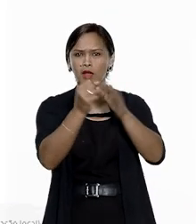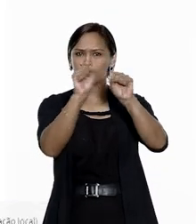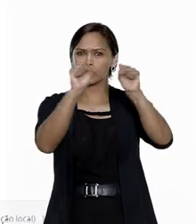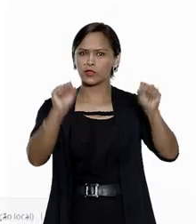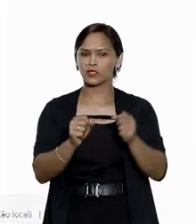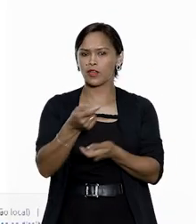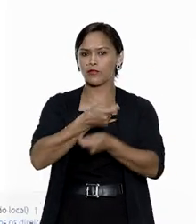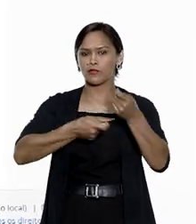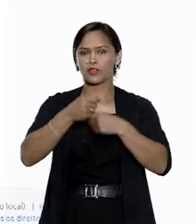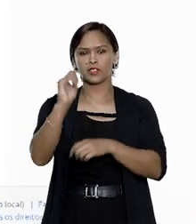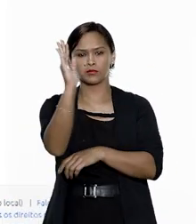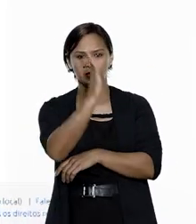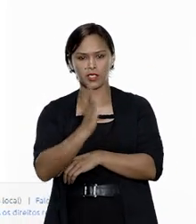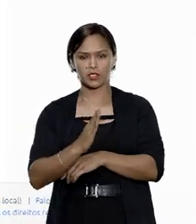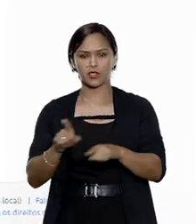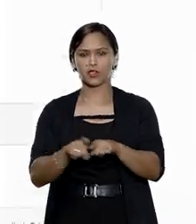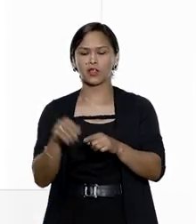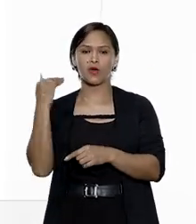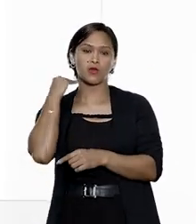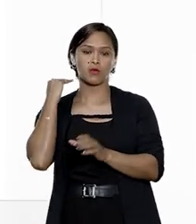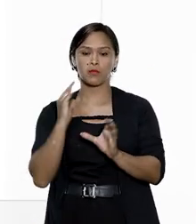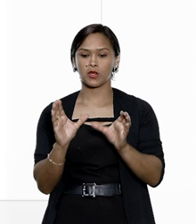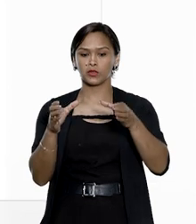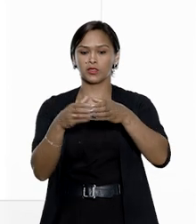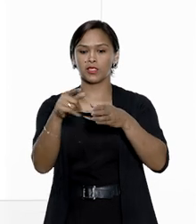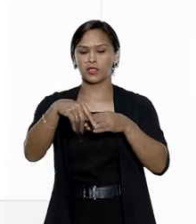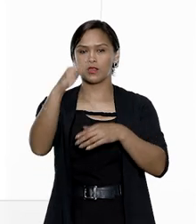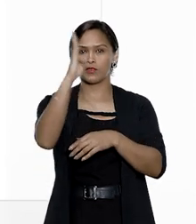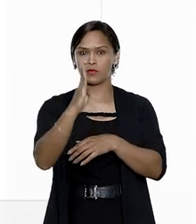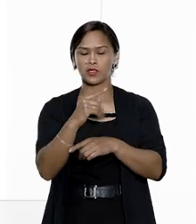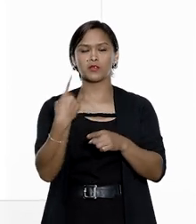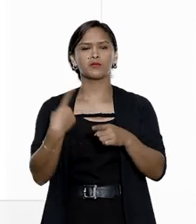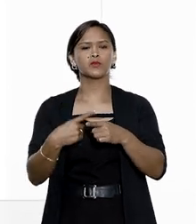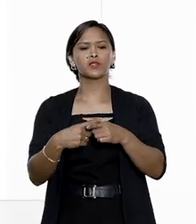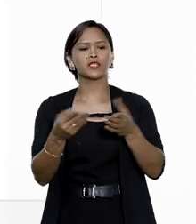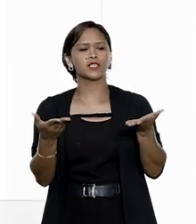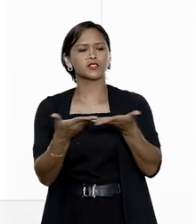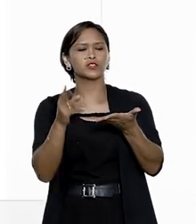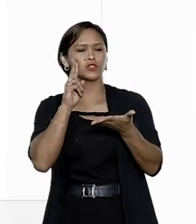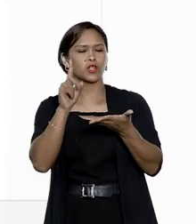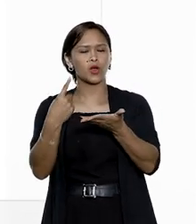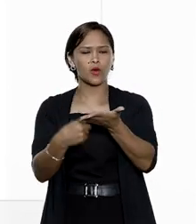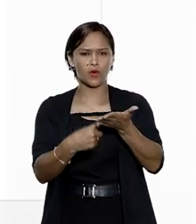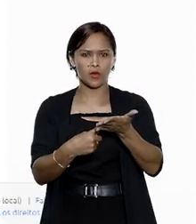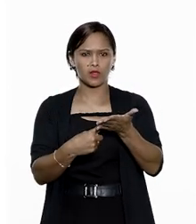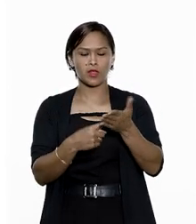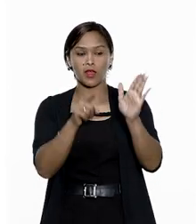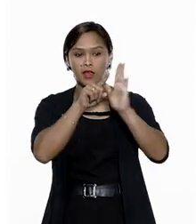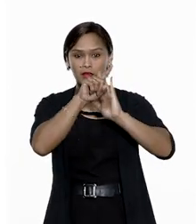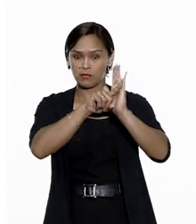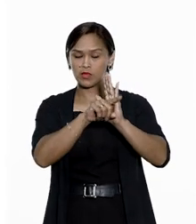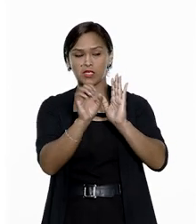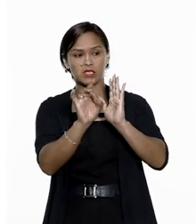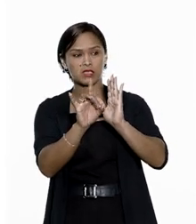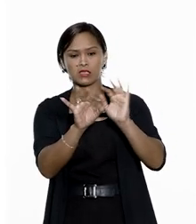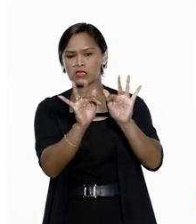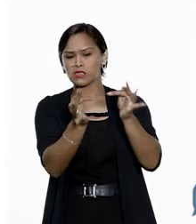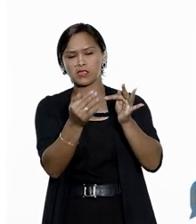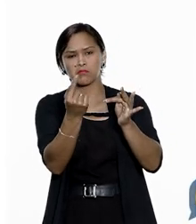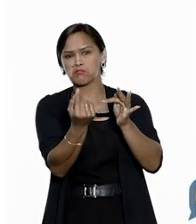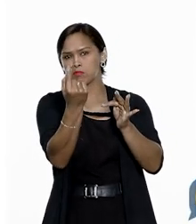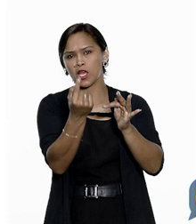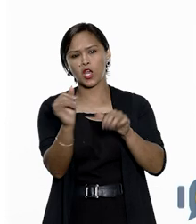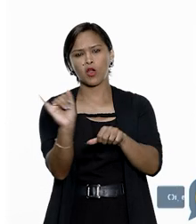financeiro nacional do Banco Central do Brasil. Isso porque, de acordo com a turma, a pesquisa é apenas mais um